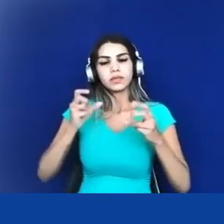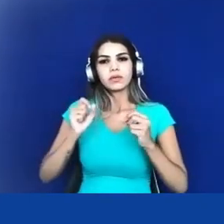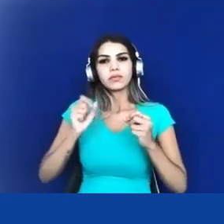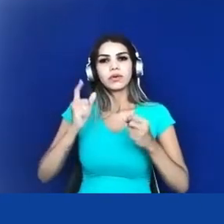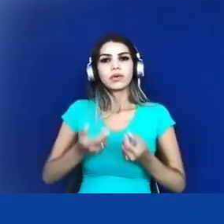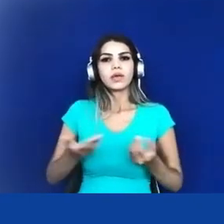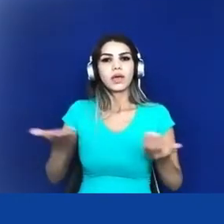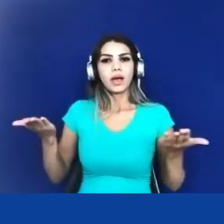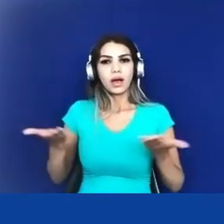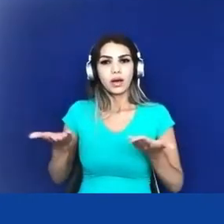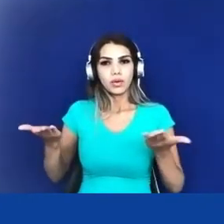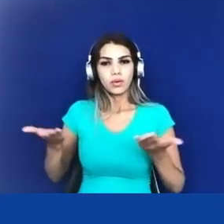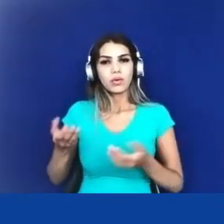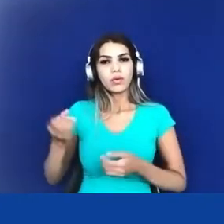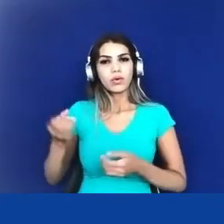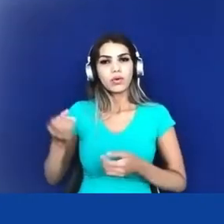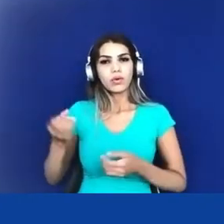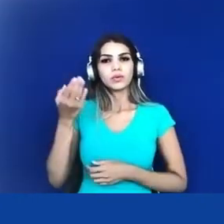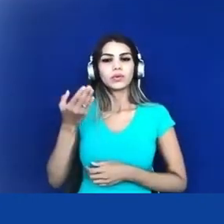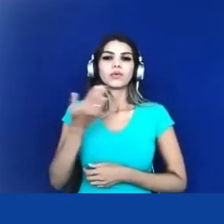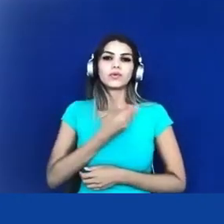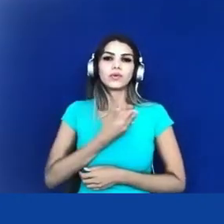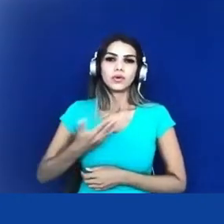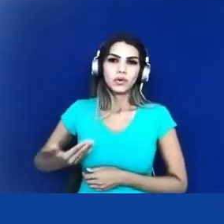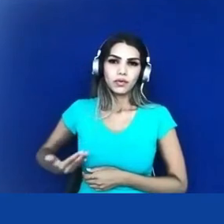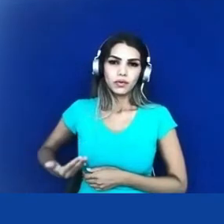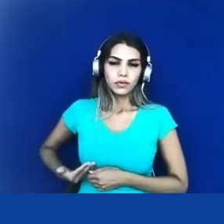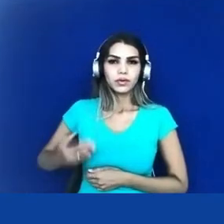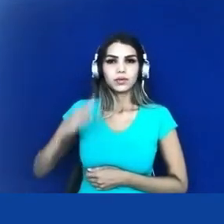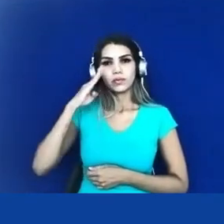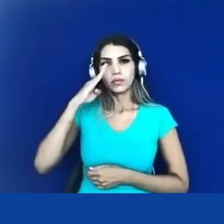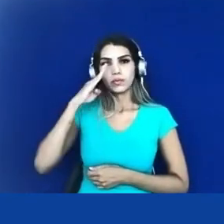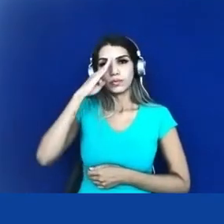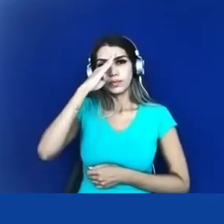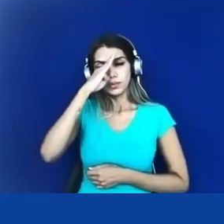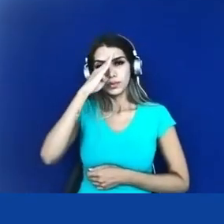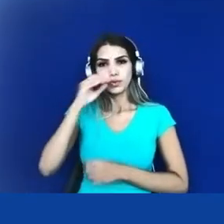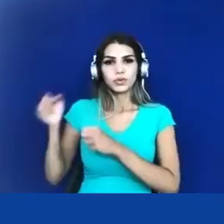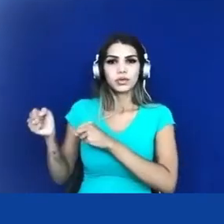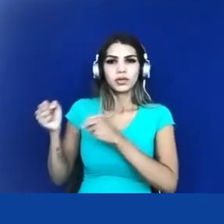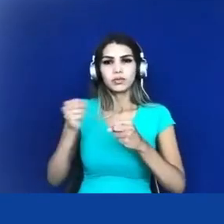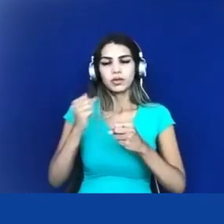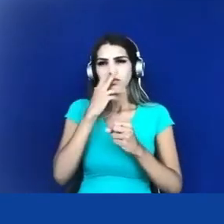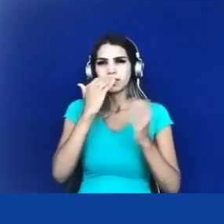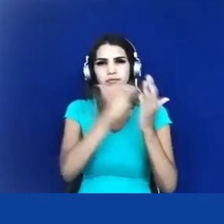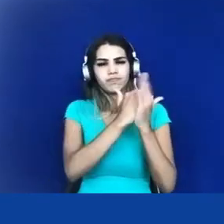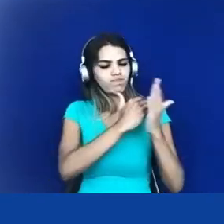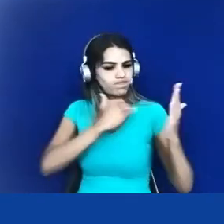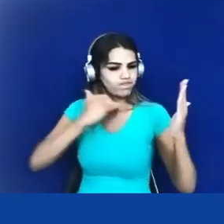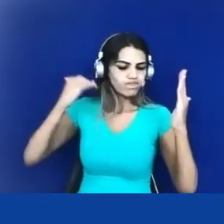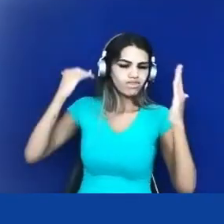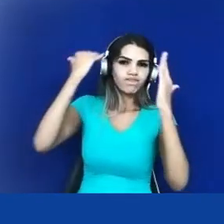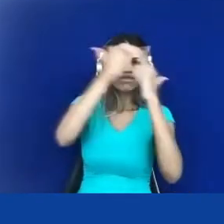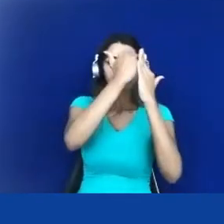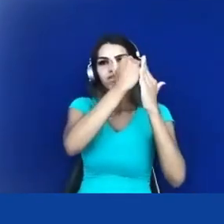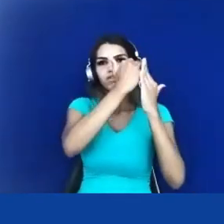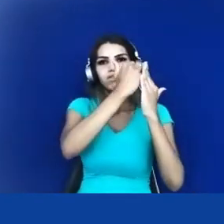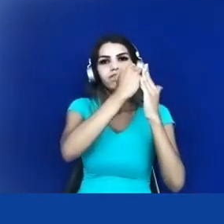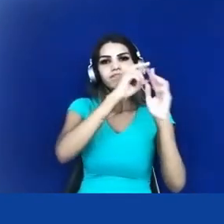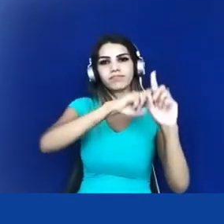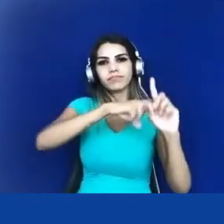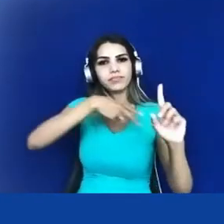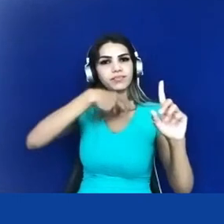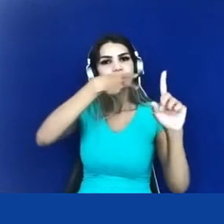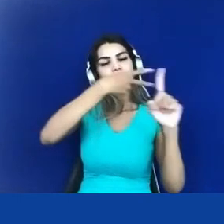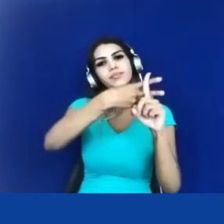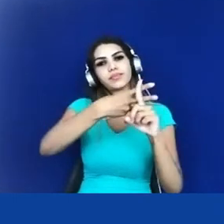poder isso se acentuou e se acentuou de forma muito ruim né porque nós vimos e nós já tínhamos